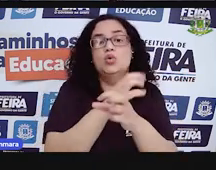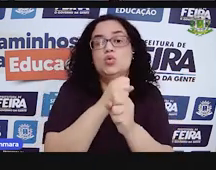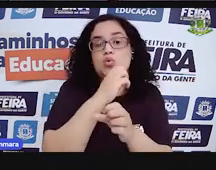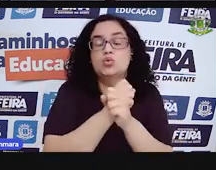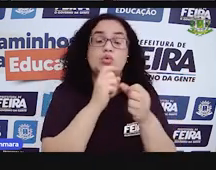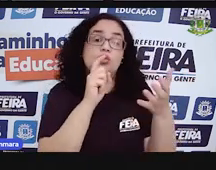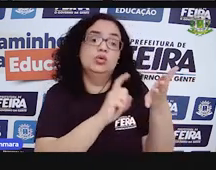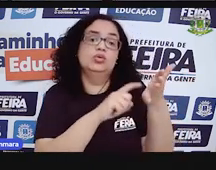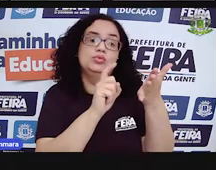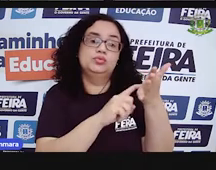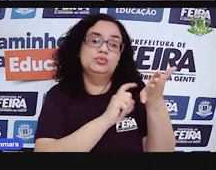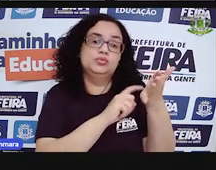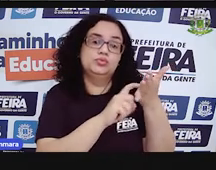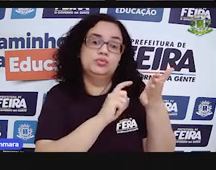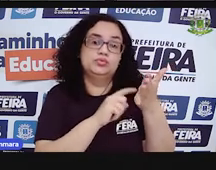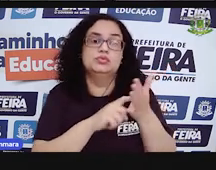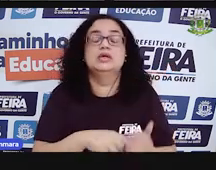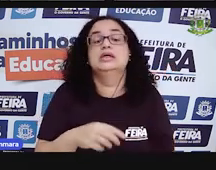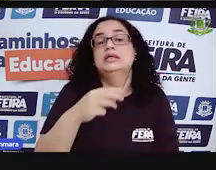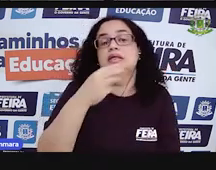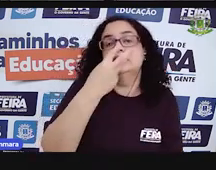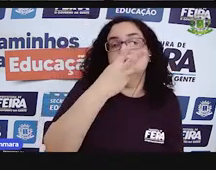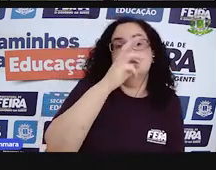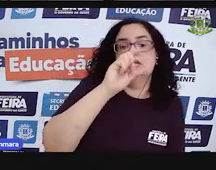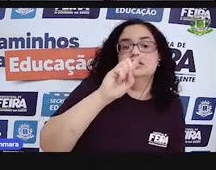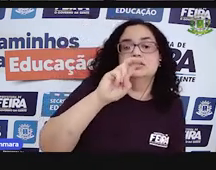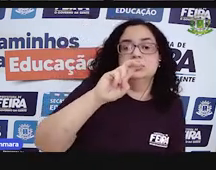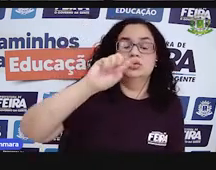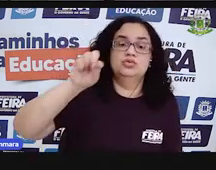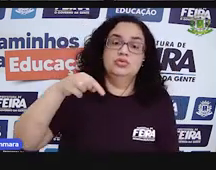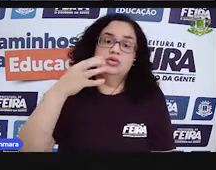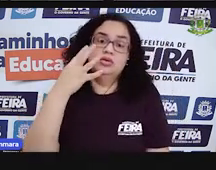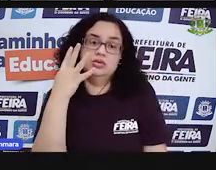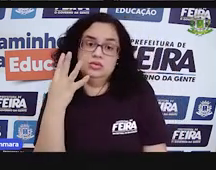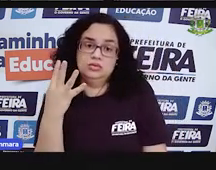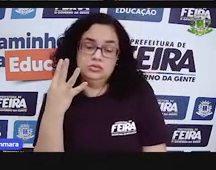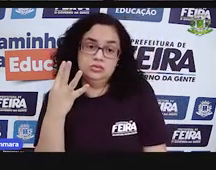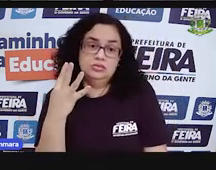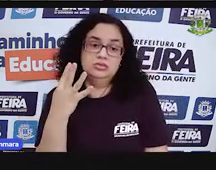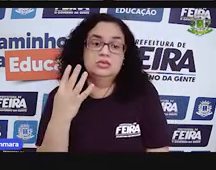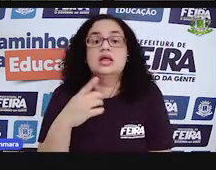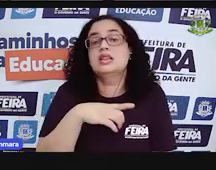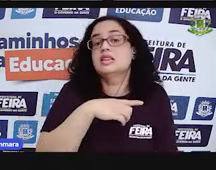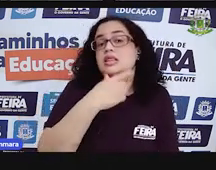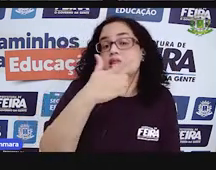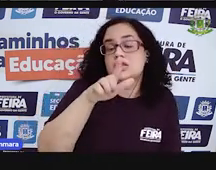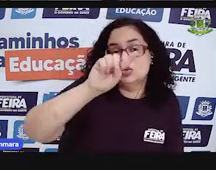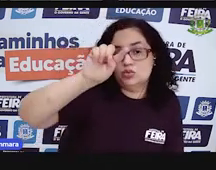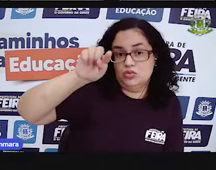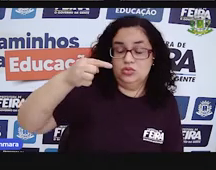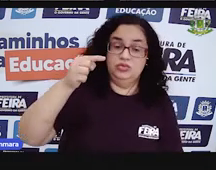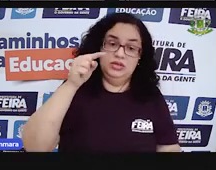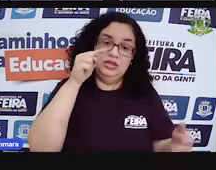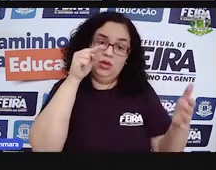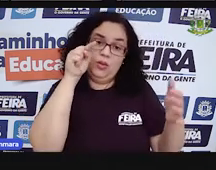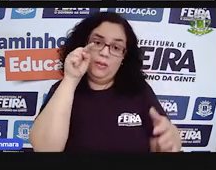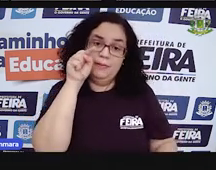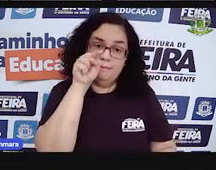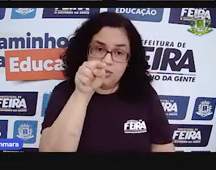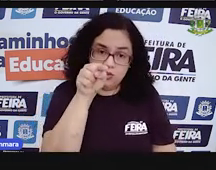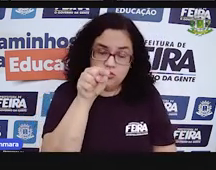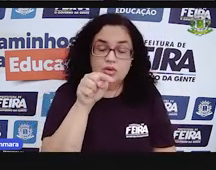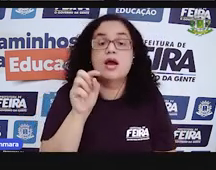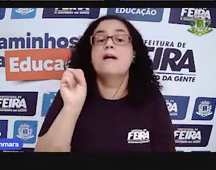calculadora e digitar, ó,,4. Algumas calculadoras não têm a vírgula, é o ponto, tá bom?